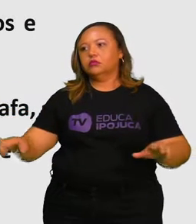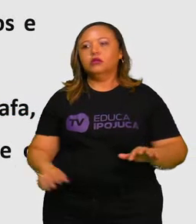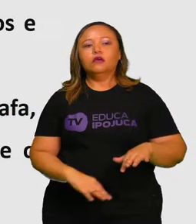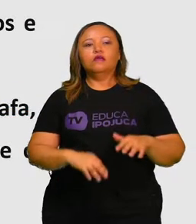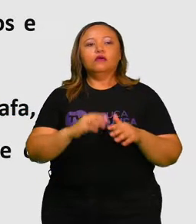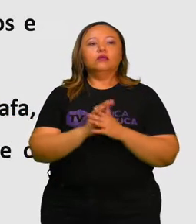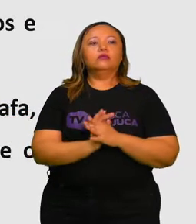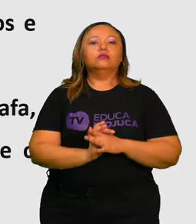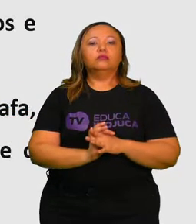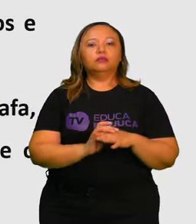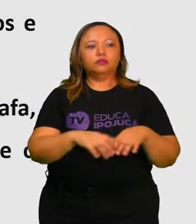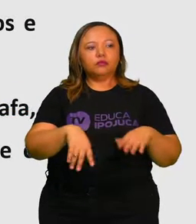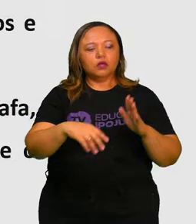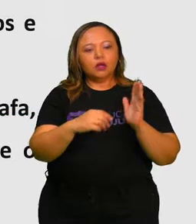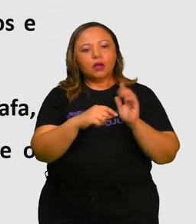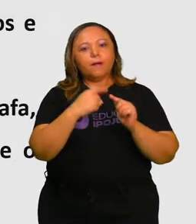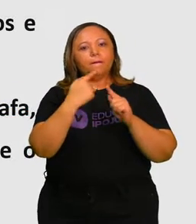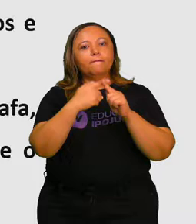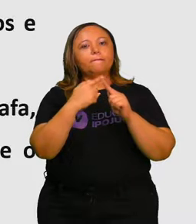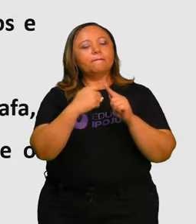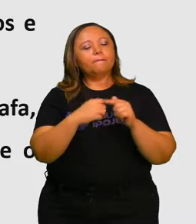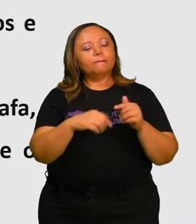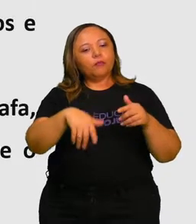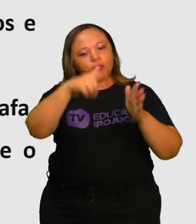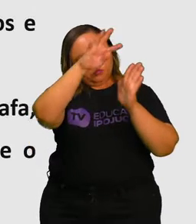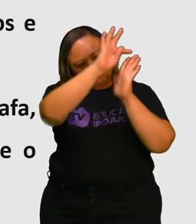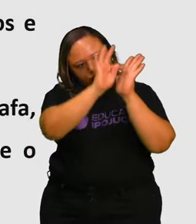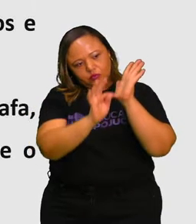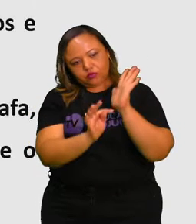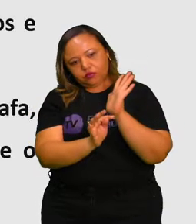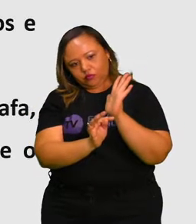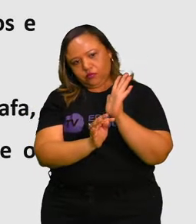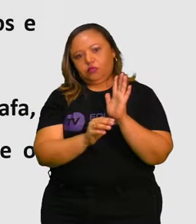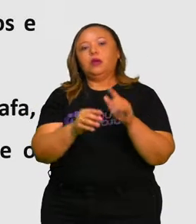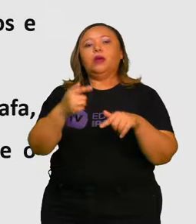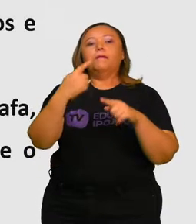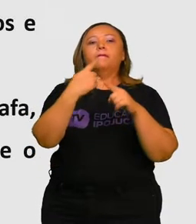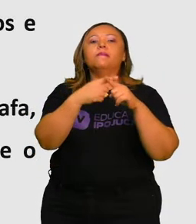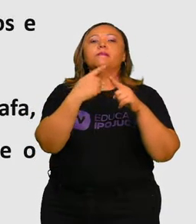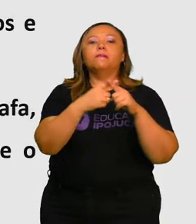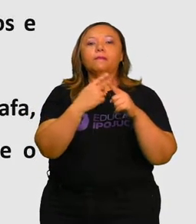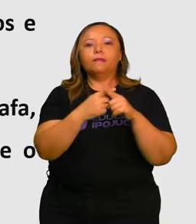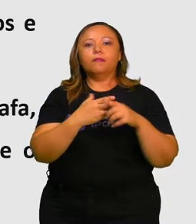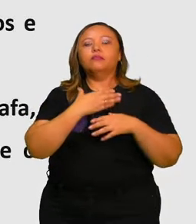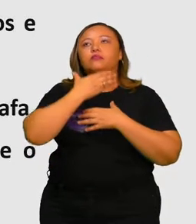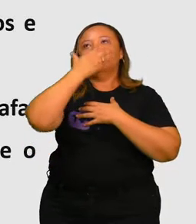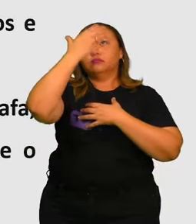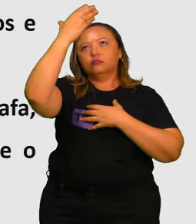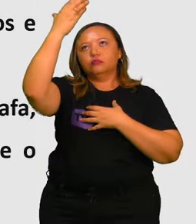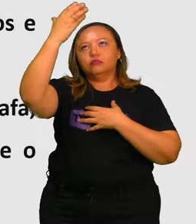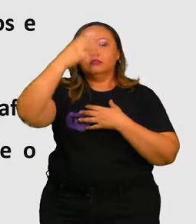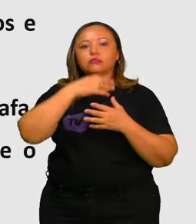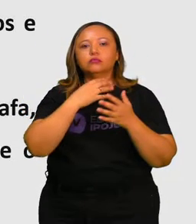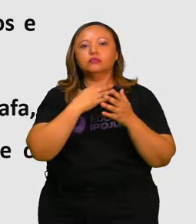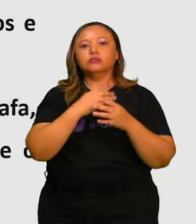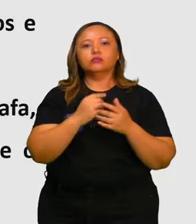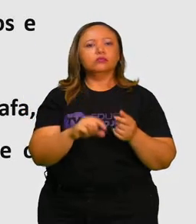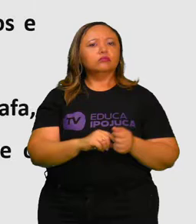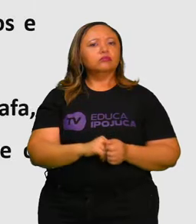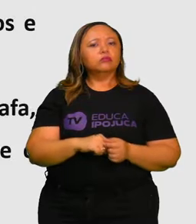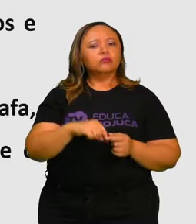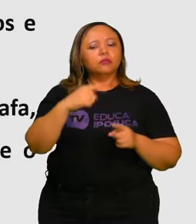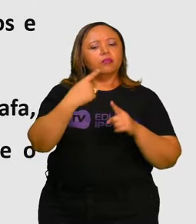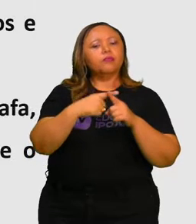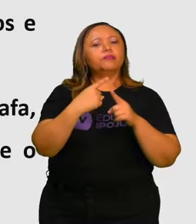ler esse texto. Por que o pescoço da girafa é comprido? Há uma área na biologia que chamamos de evolução.